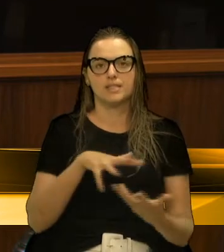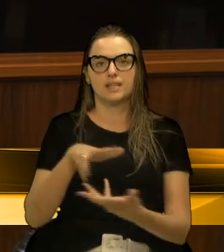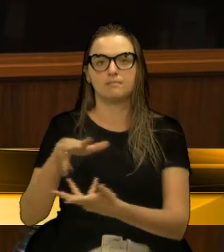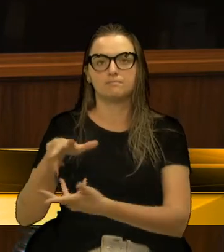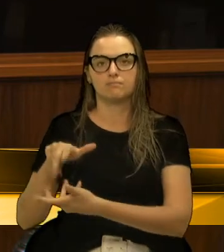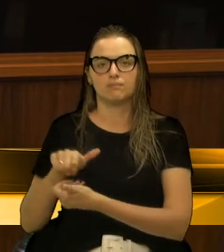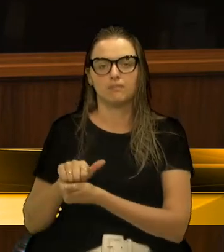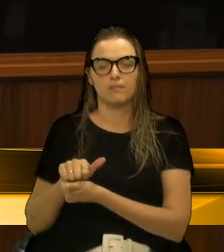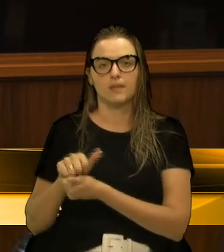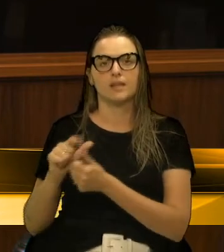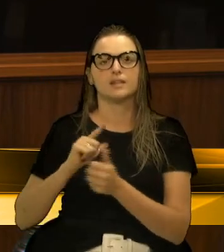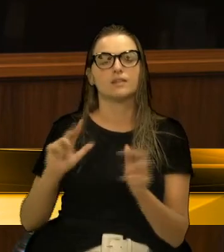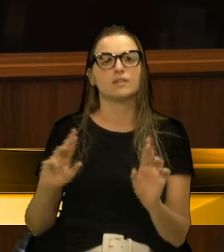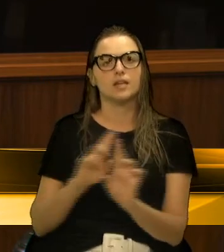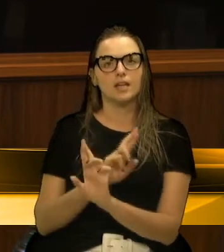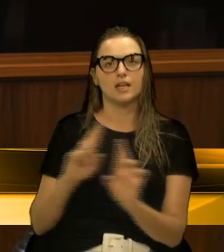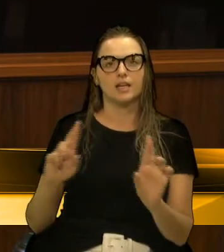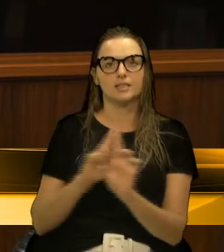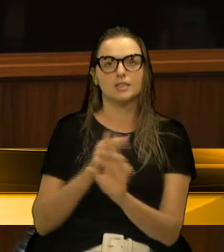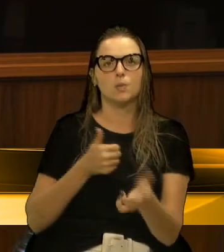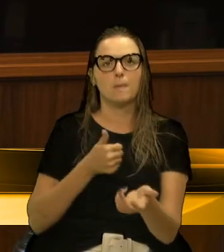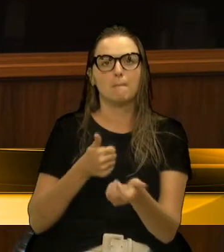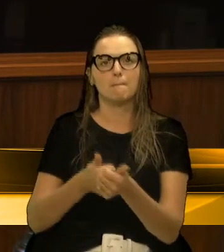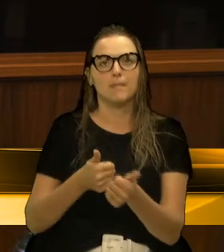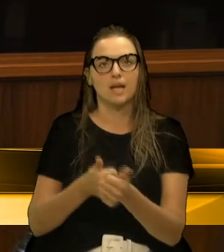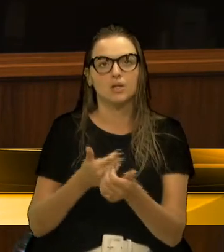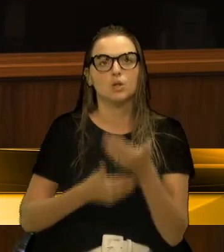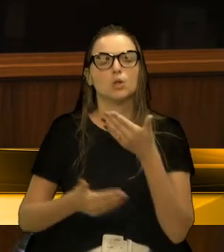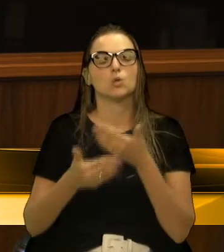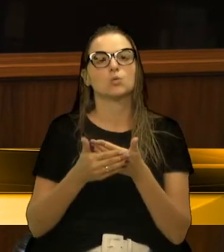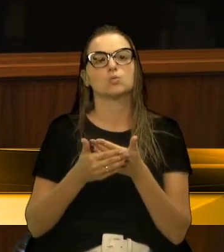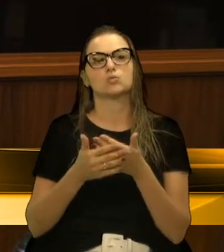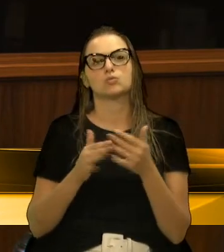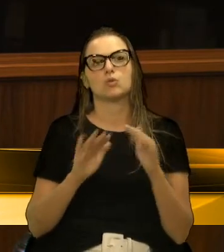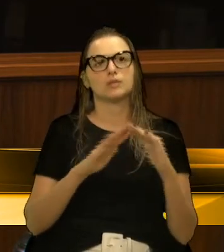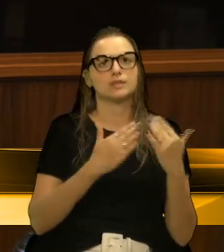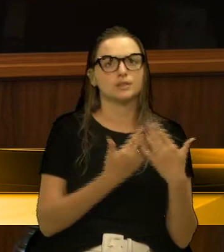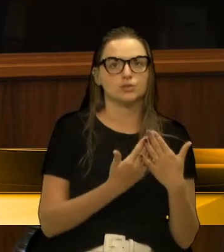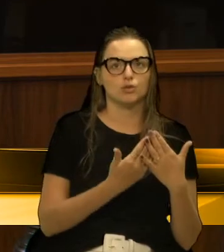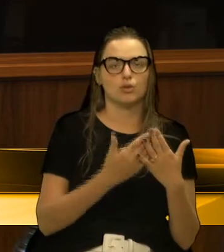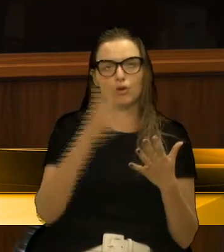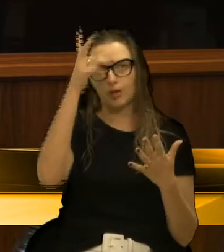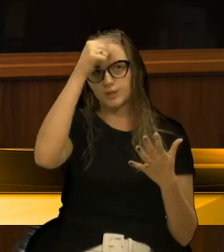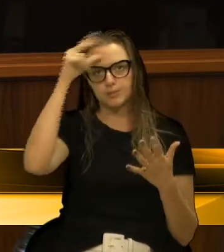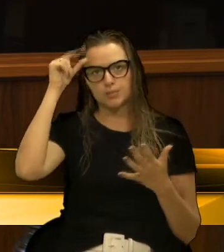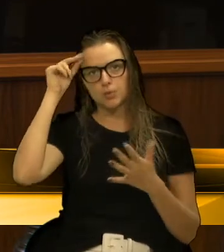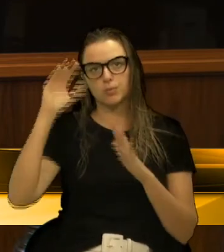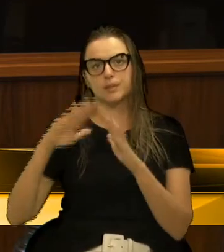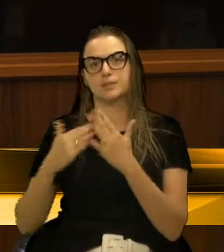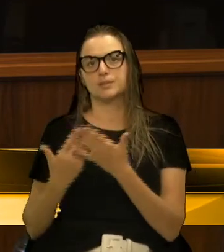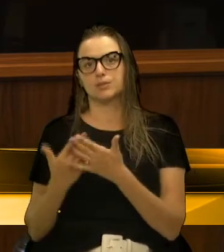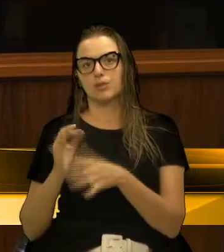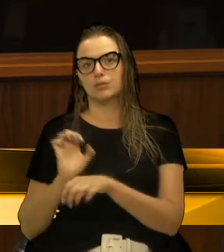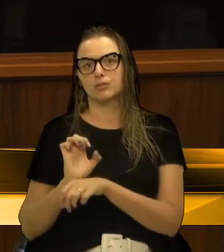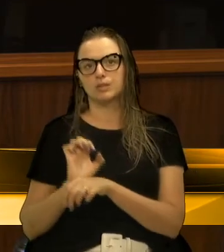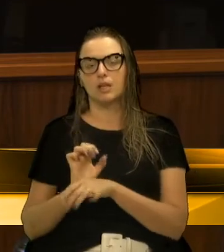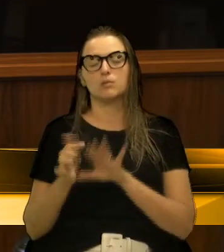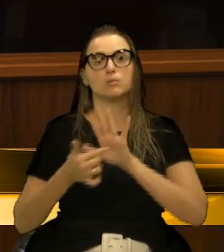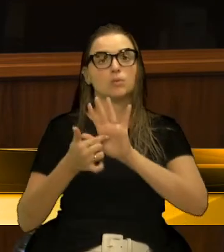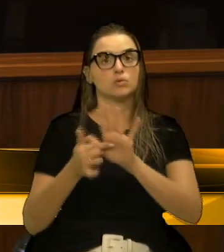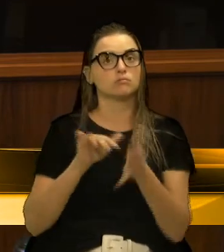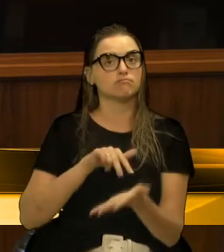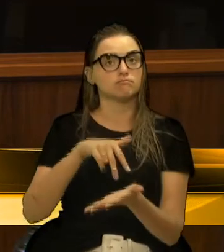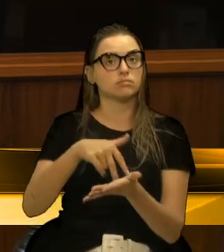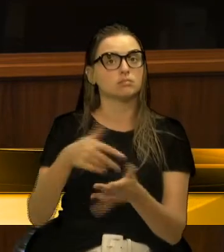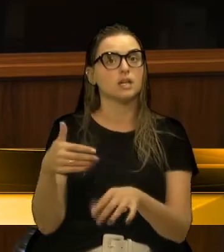relação superpróxima com a rede municipal, com a rede estadual, fazendo palestras, destacando a atuação do